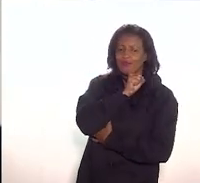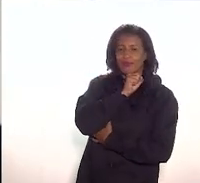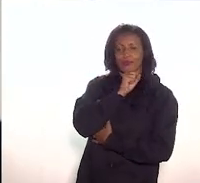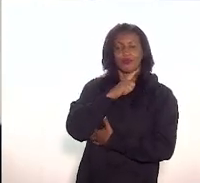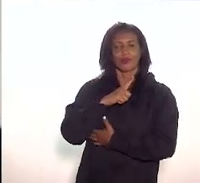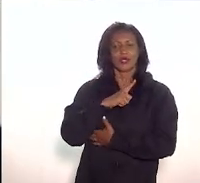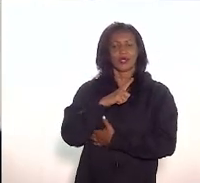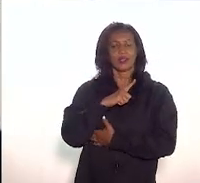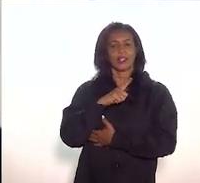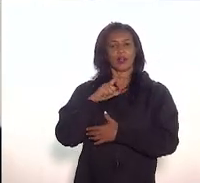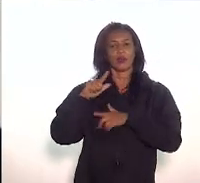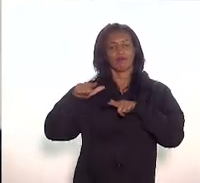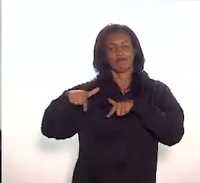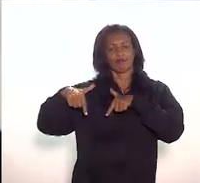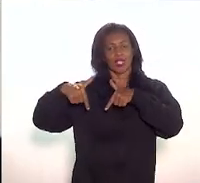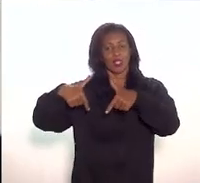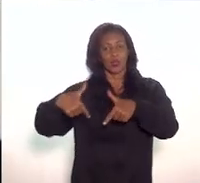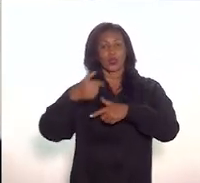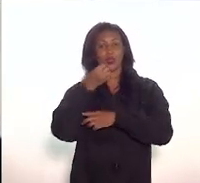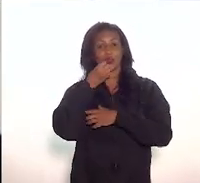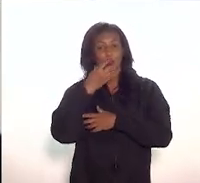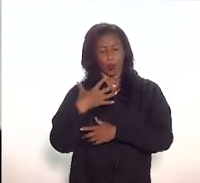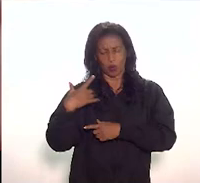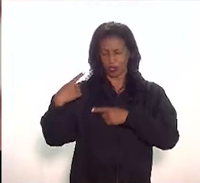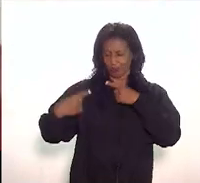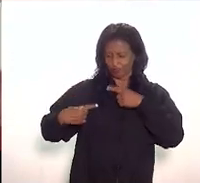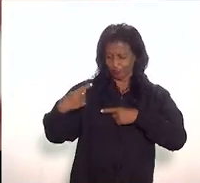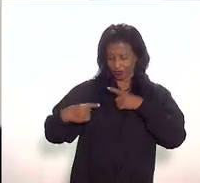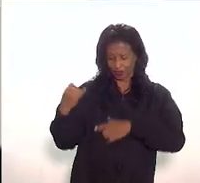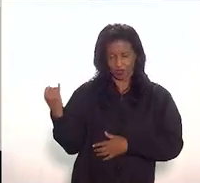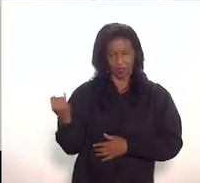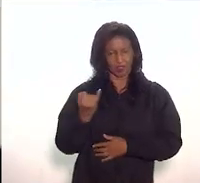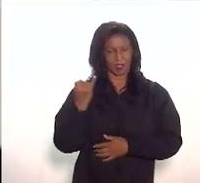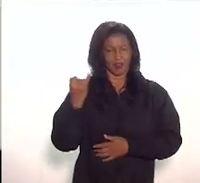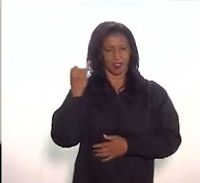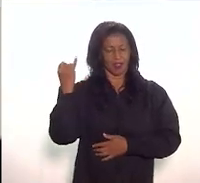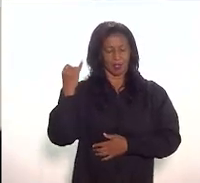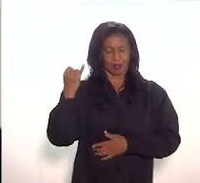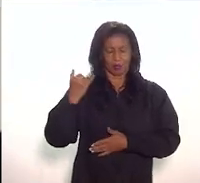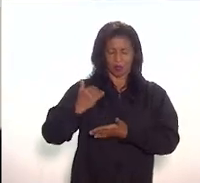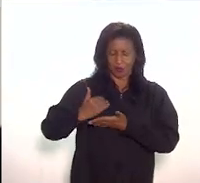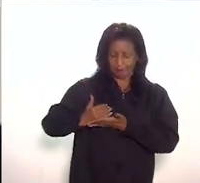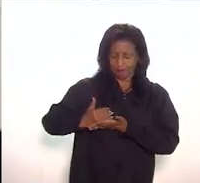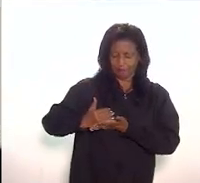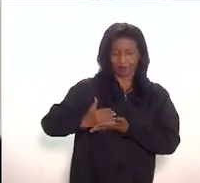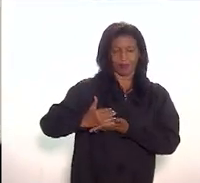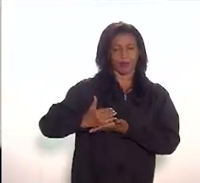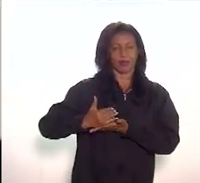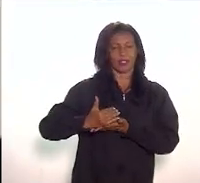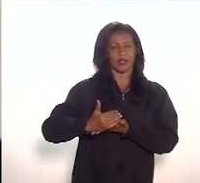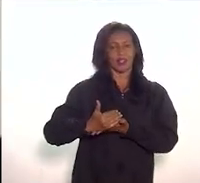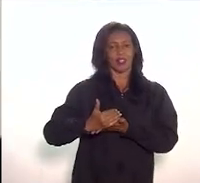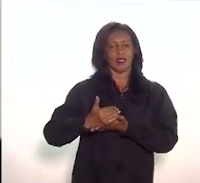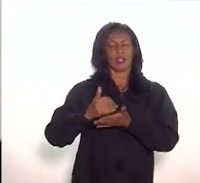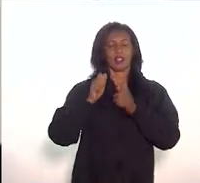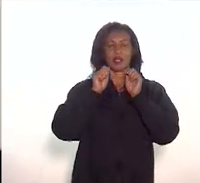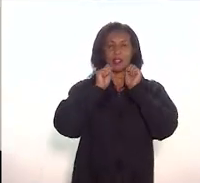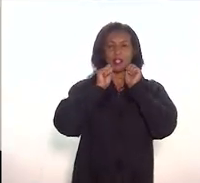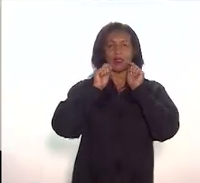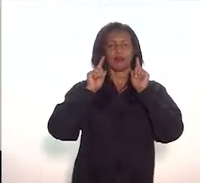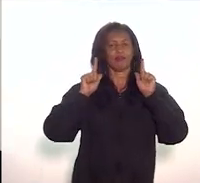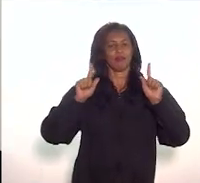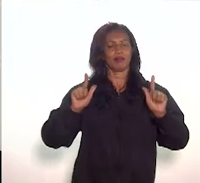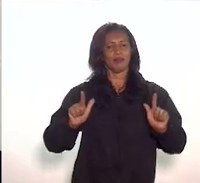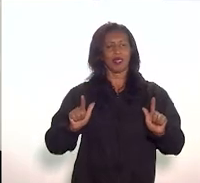são ações boas, são discussões muito interessantes, mas que se iniciam na Assembleia Legislativa do Estado do Rio de Janeiro,